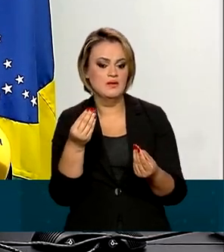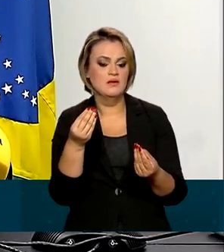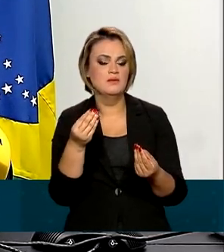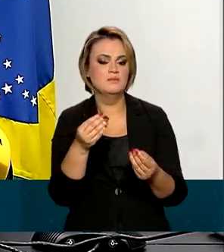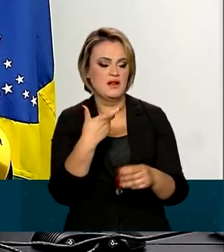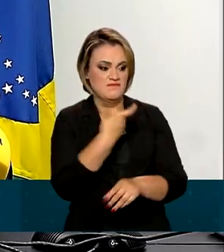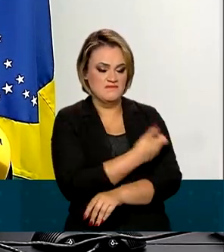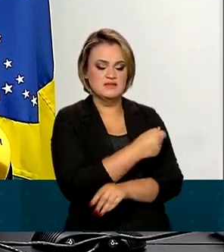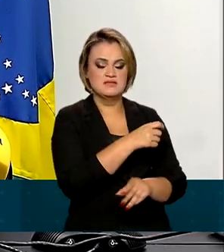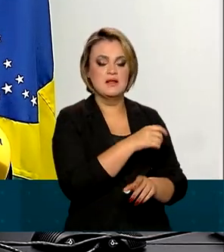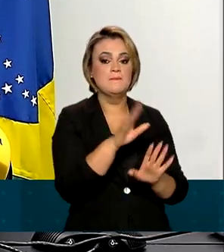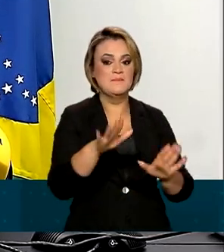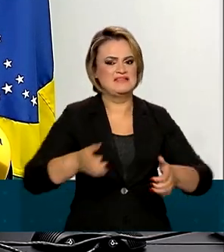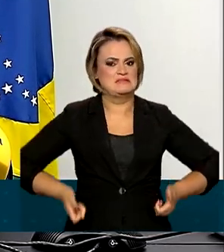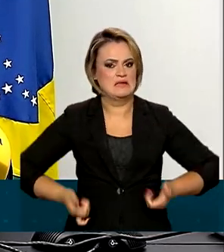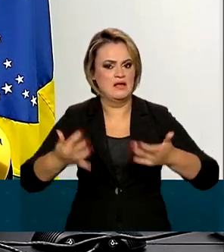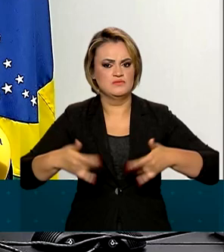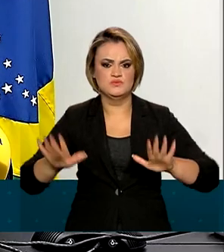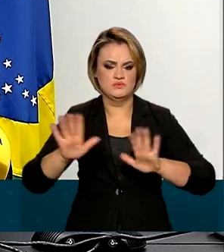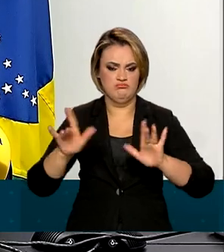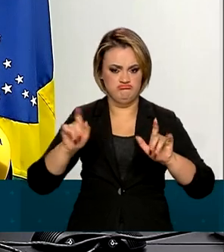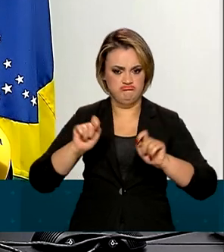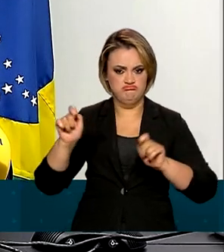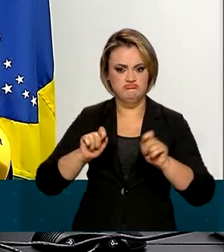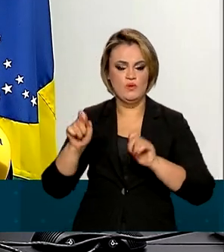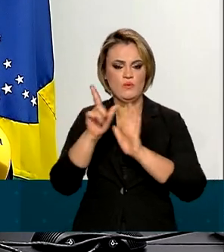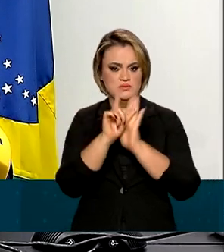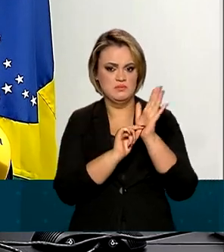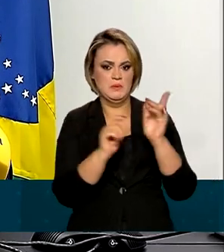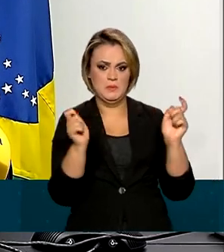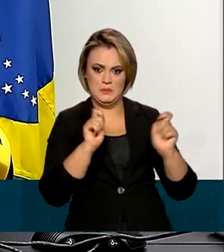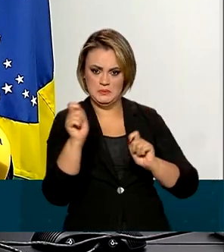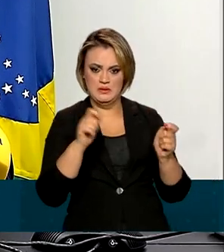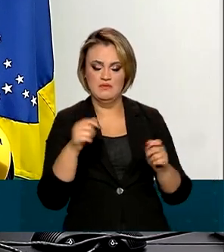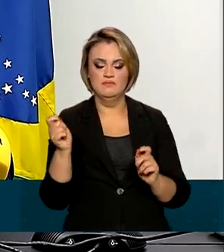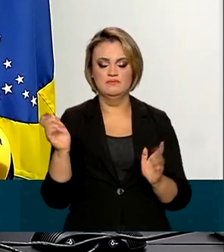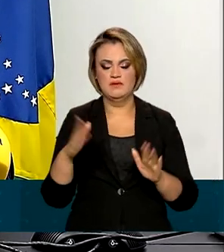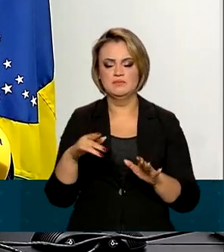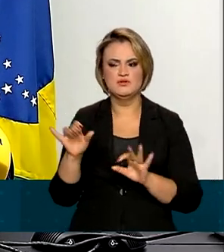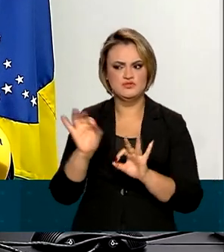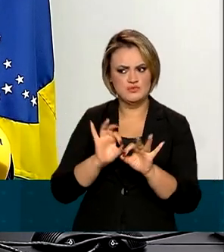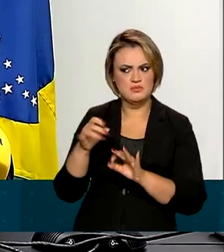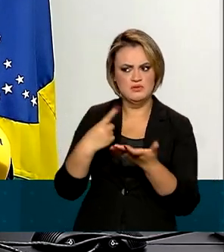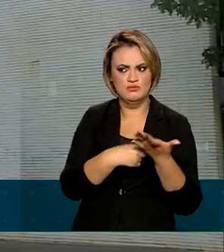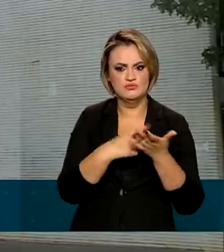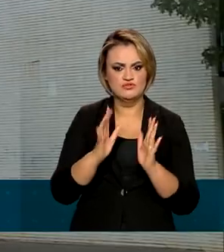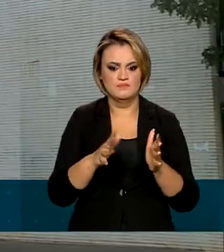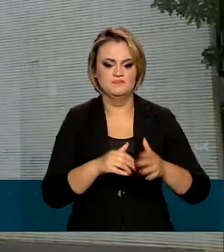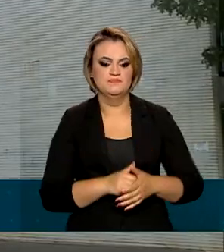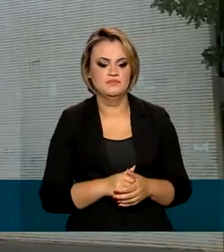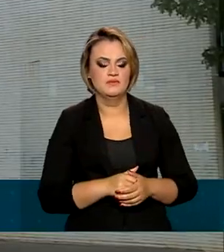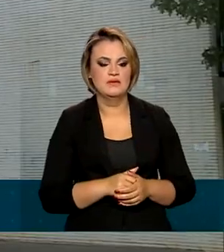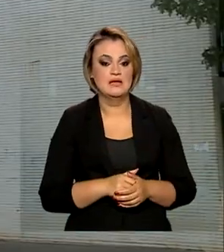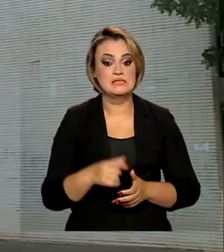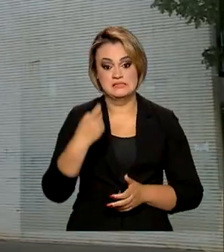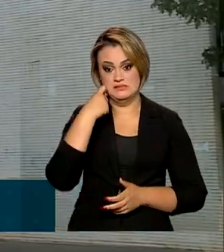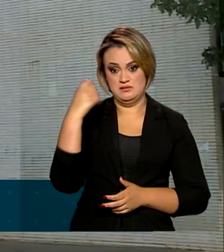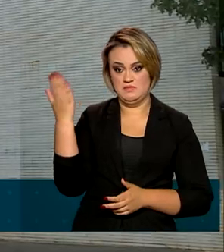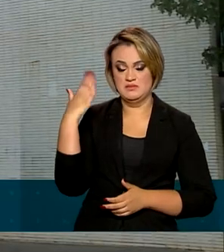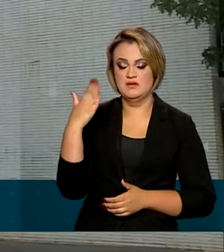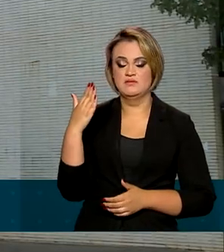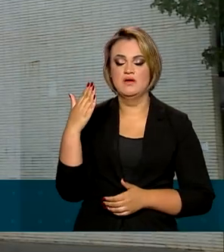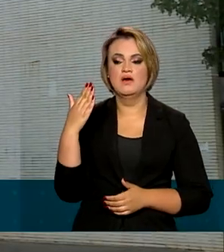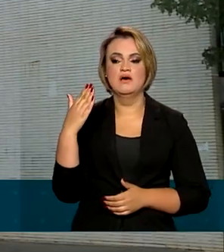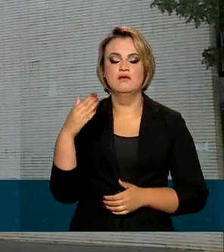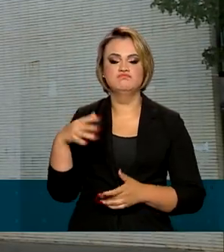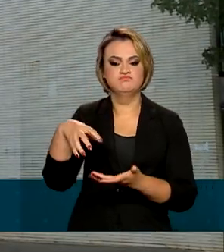ponta, sem que onere tanto o nosso orçamento do Ministério, que a gente já fez compras grandes. Desde a última sexta-feira, os